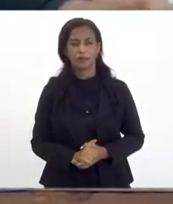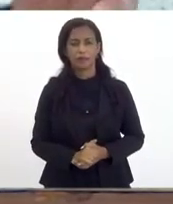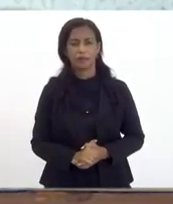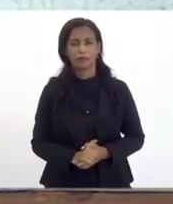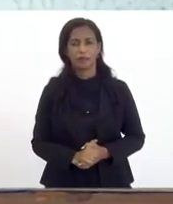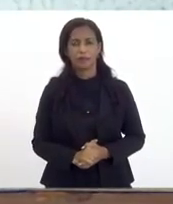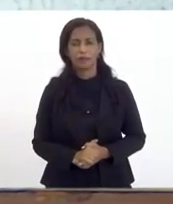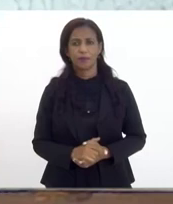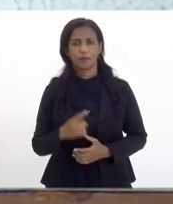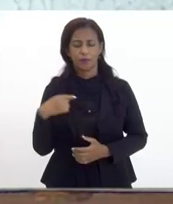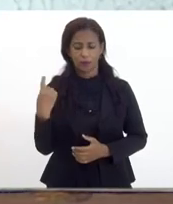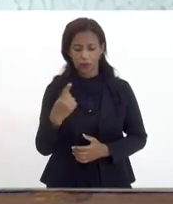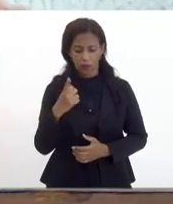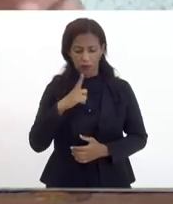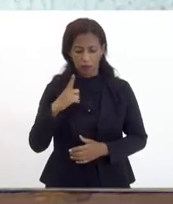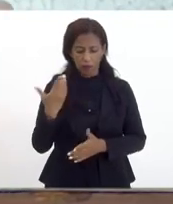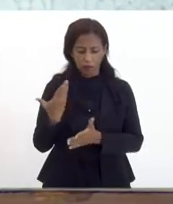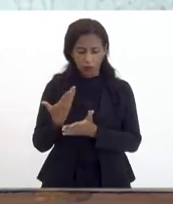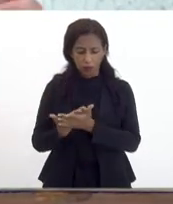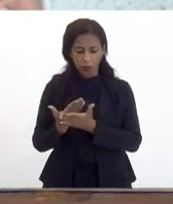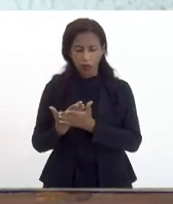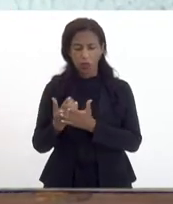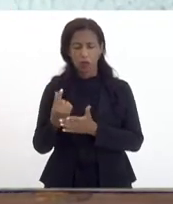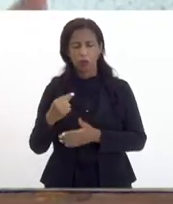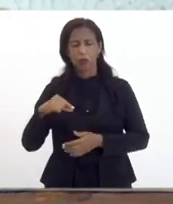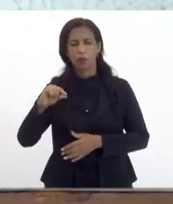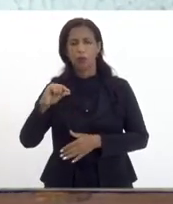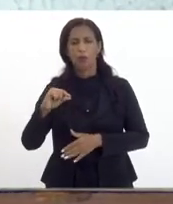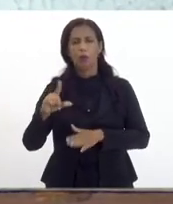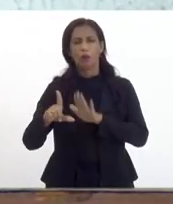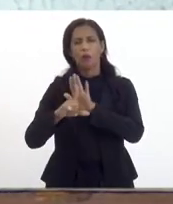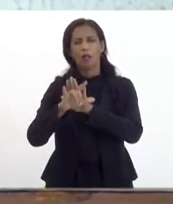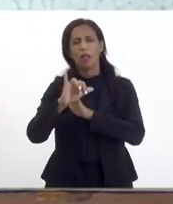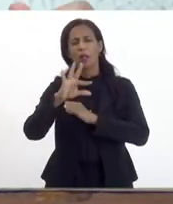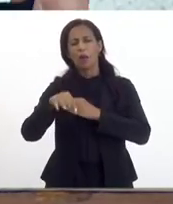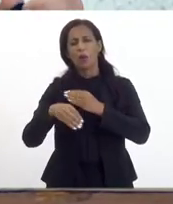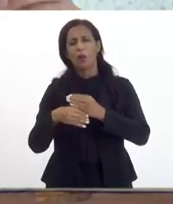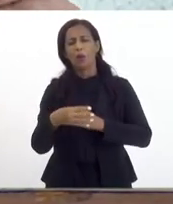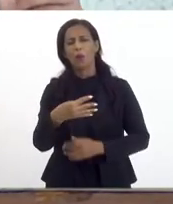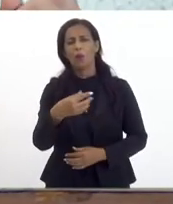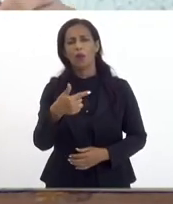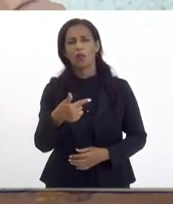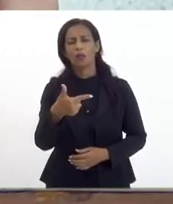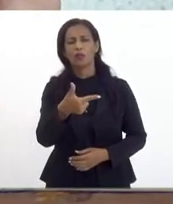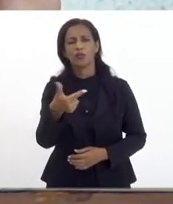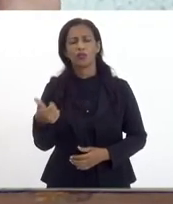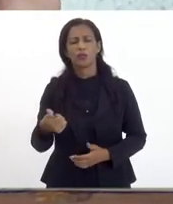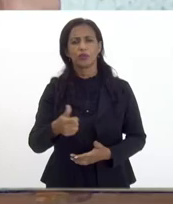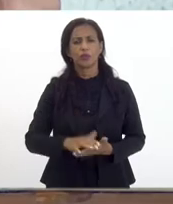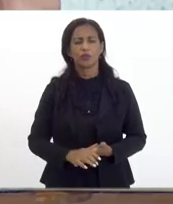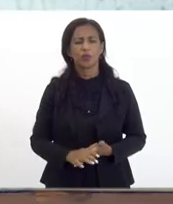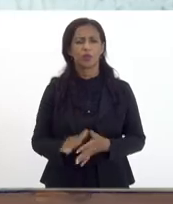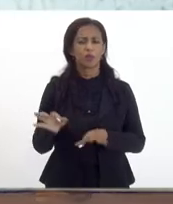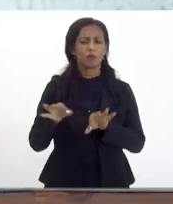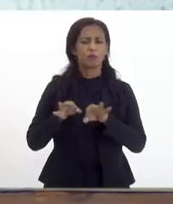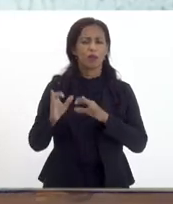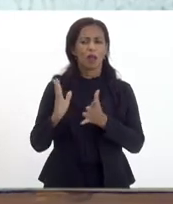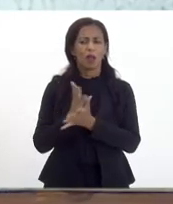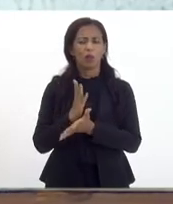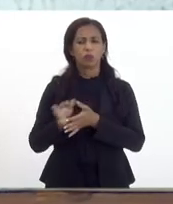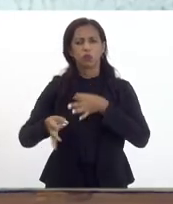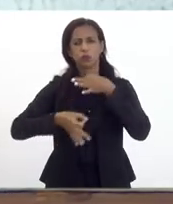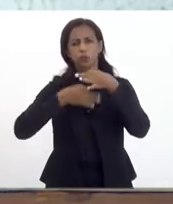nós também estudamos um pouco o projeto de lei complementar número 42 de 2021 e preparamos algumas